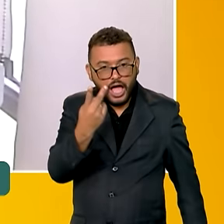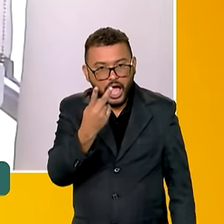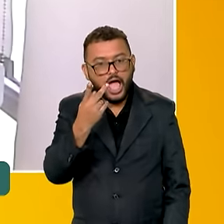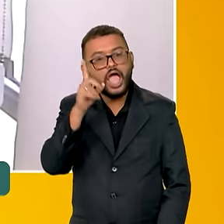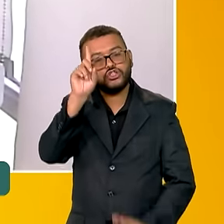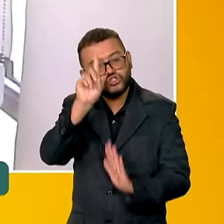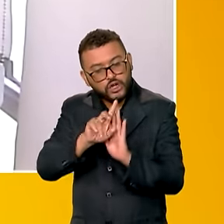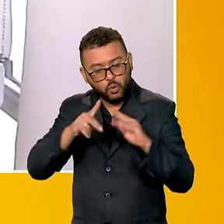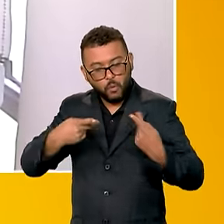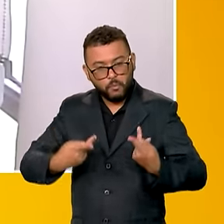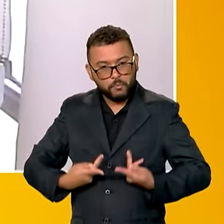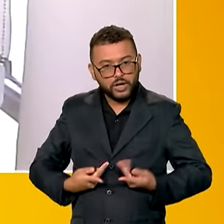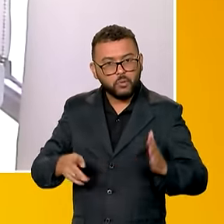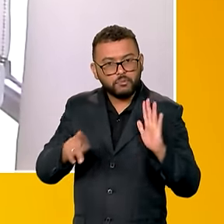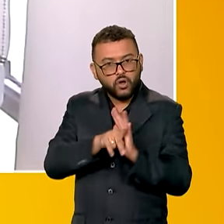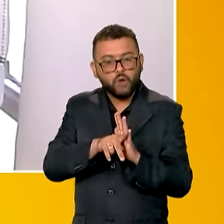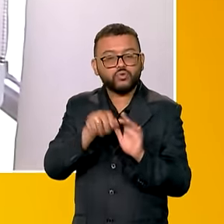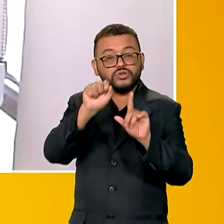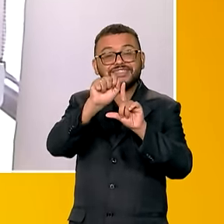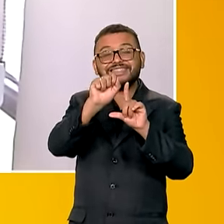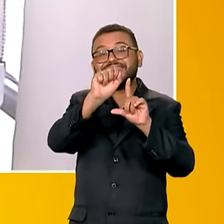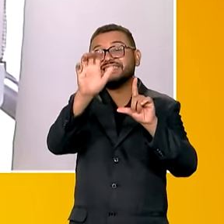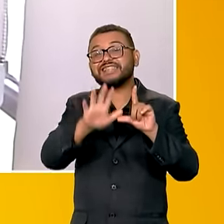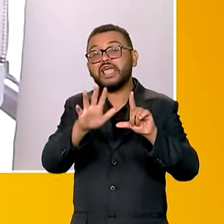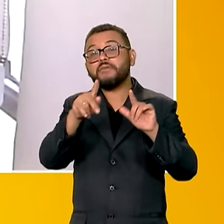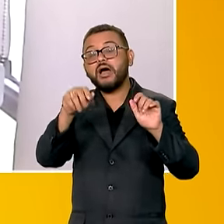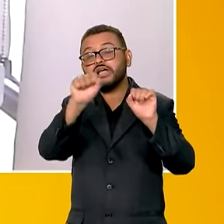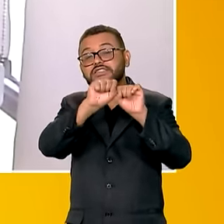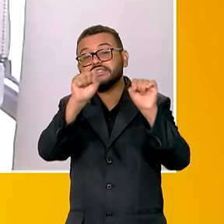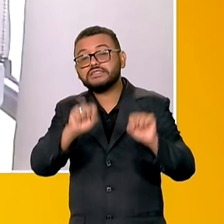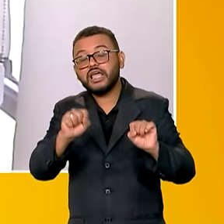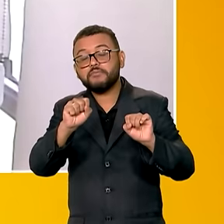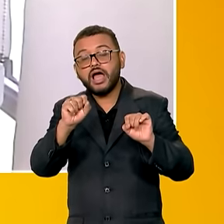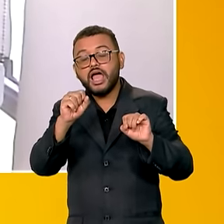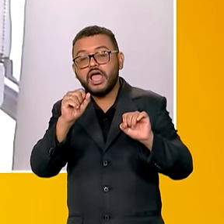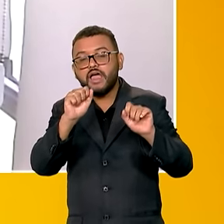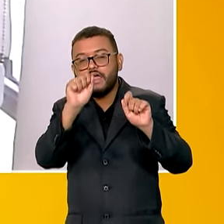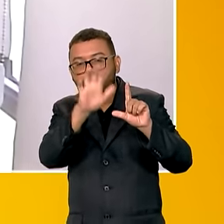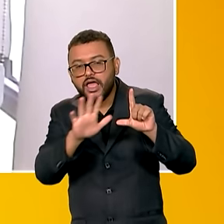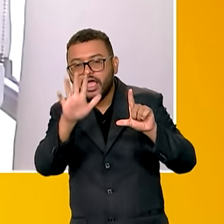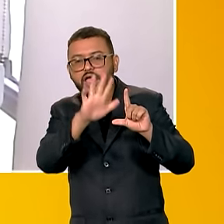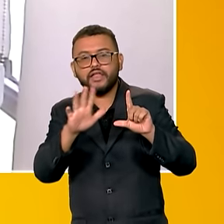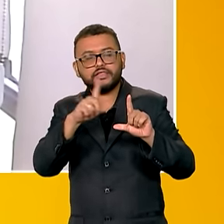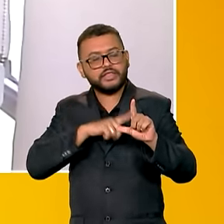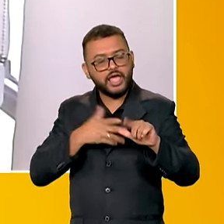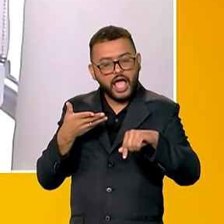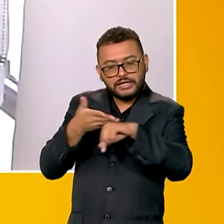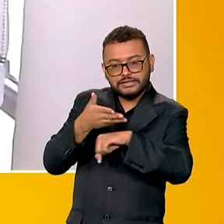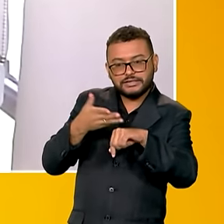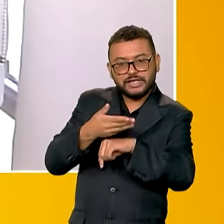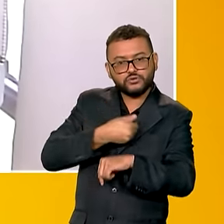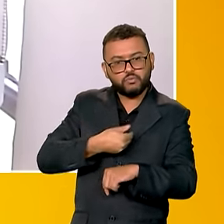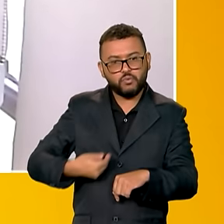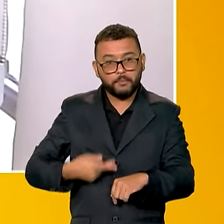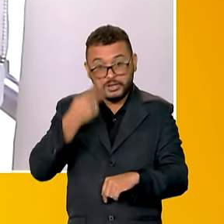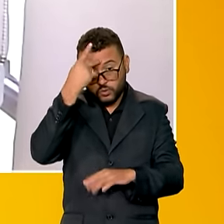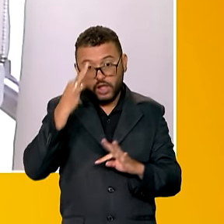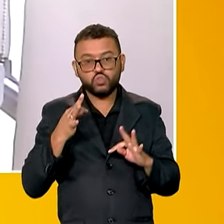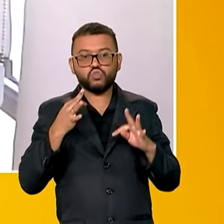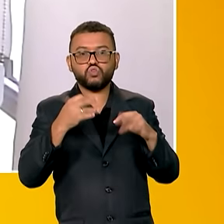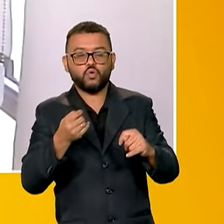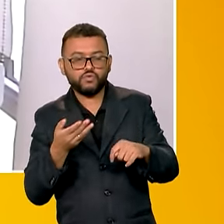dos Direitos Humanos, é uma plataforma online que disponibiliza, em acesso público para todas as pessoas,